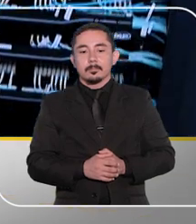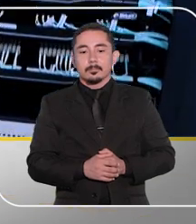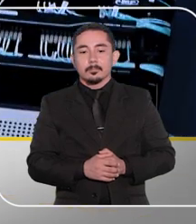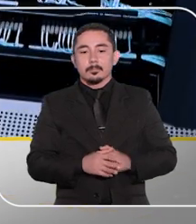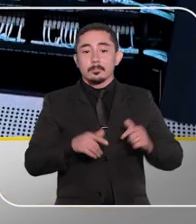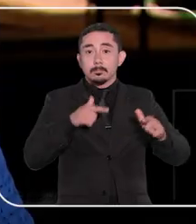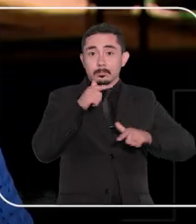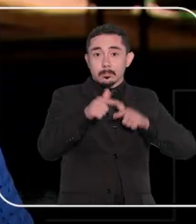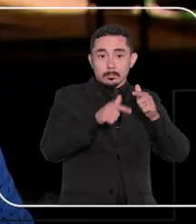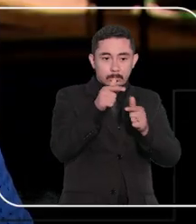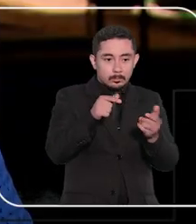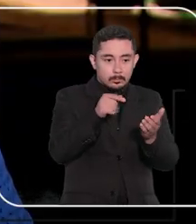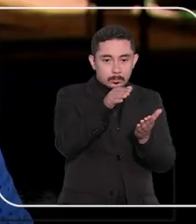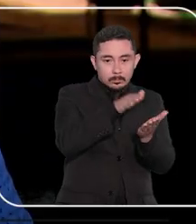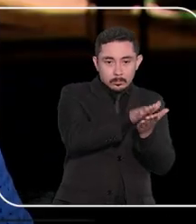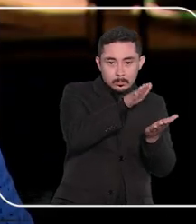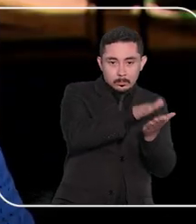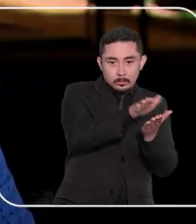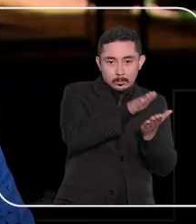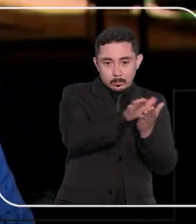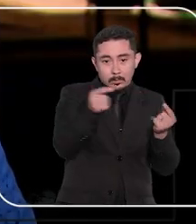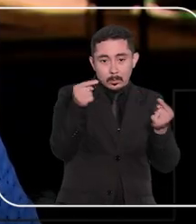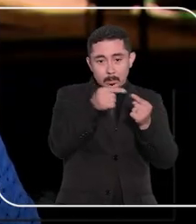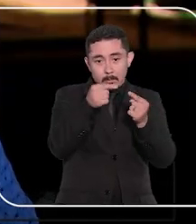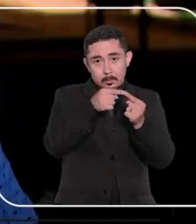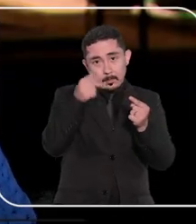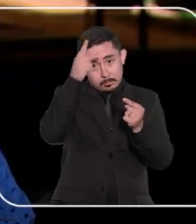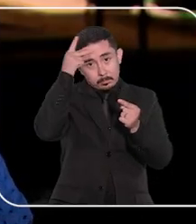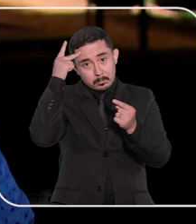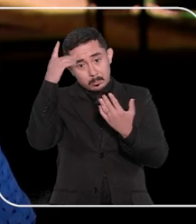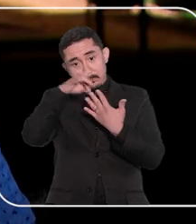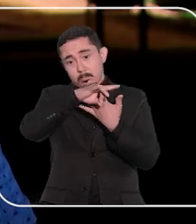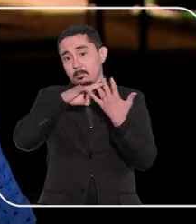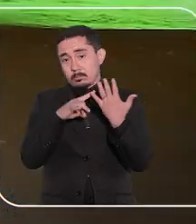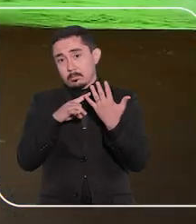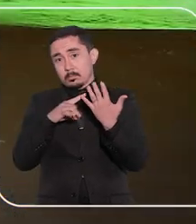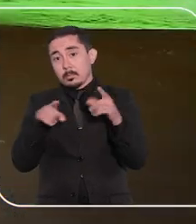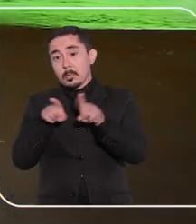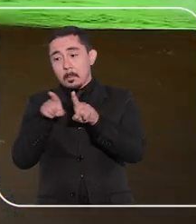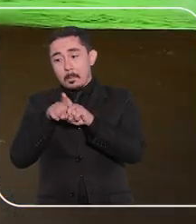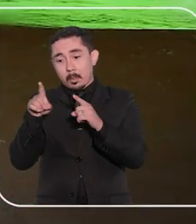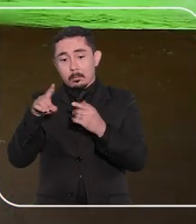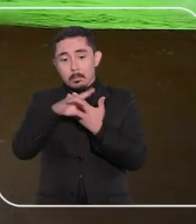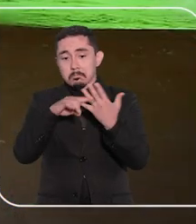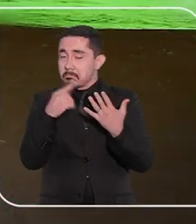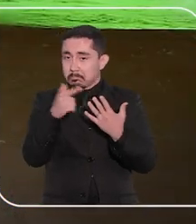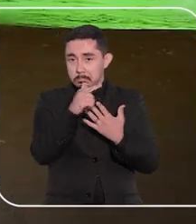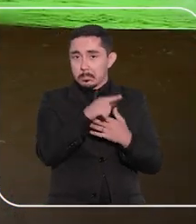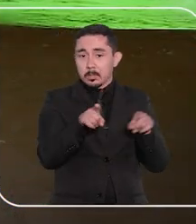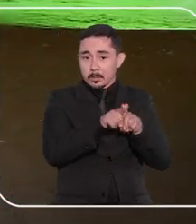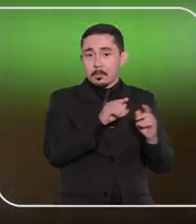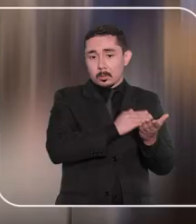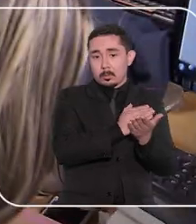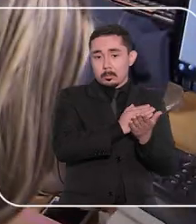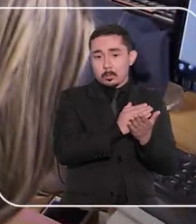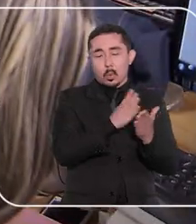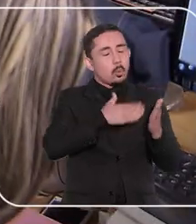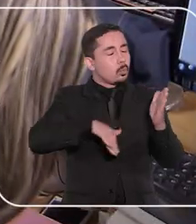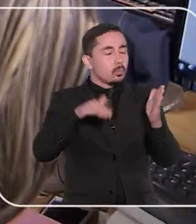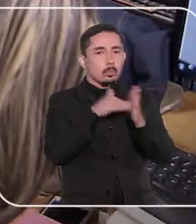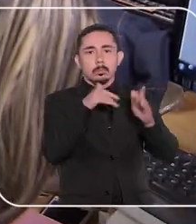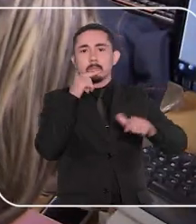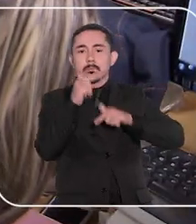o serviço de digitalização foi feito por pessoas com deficiência e por pessoas sem deficiência no começo.